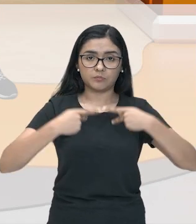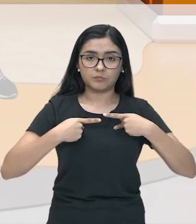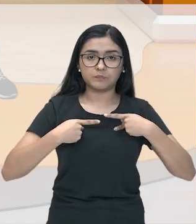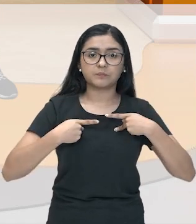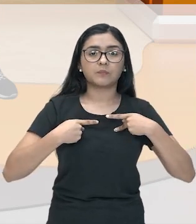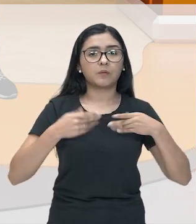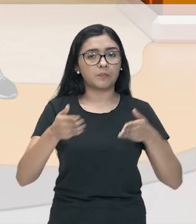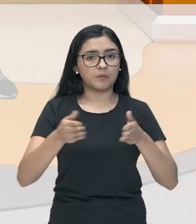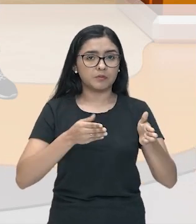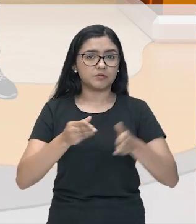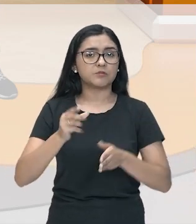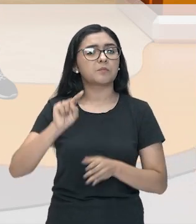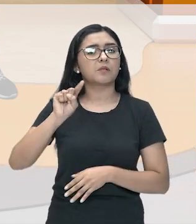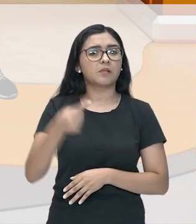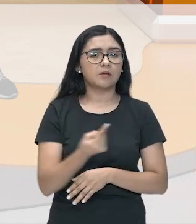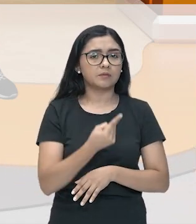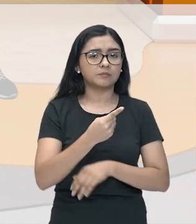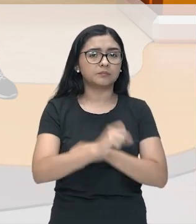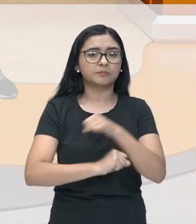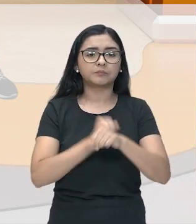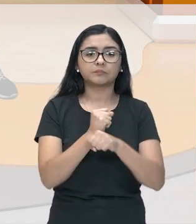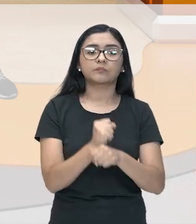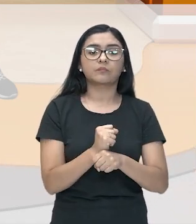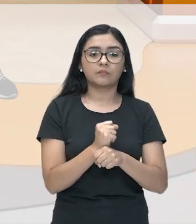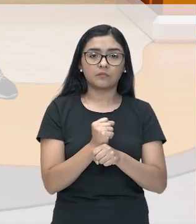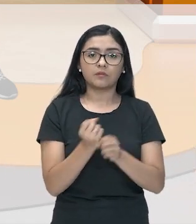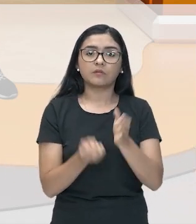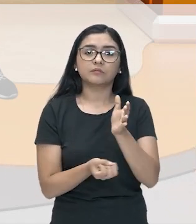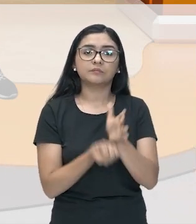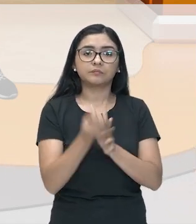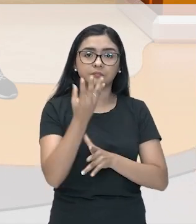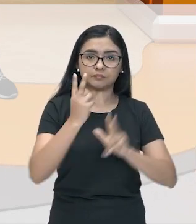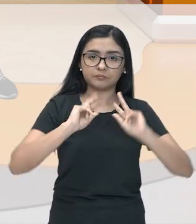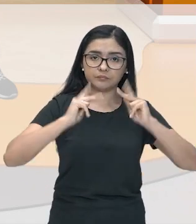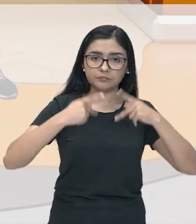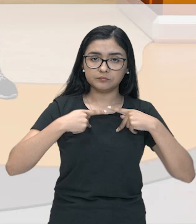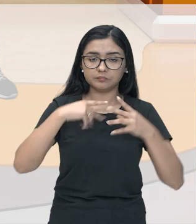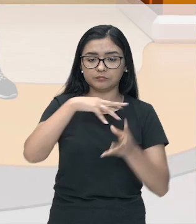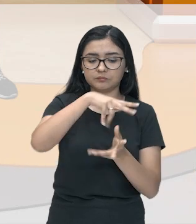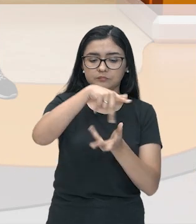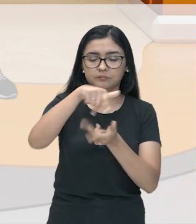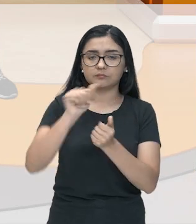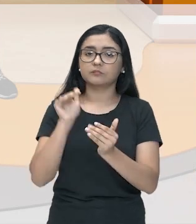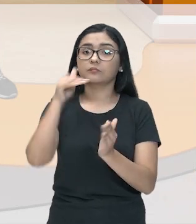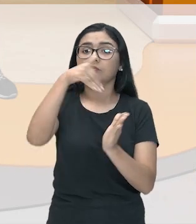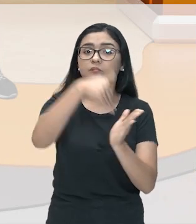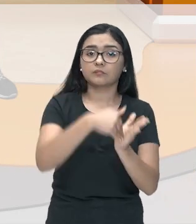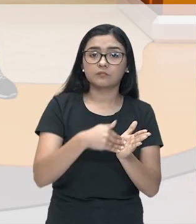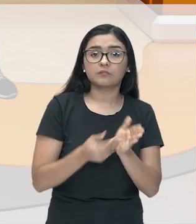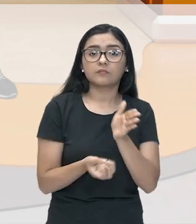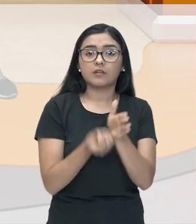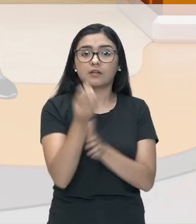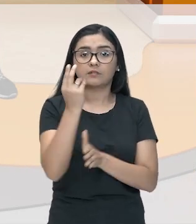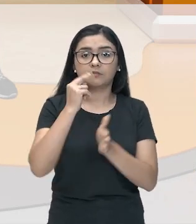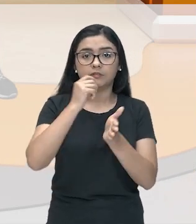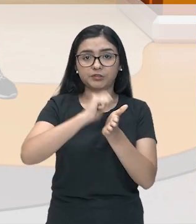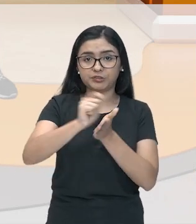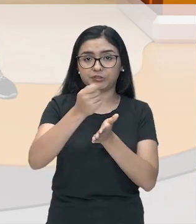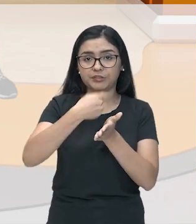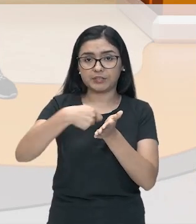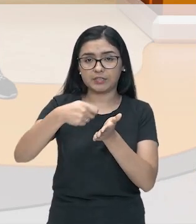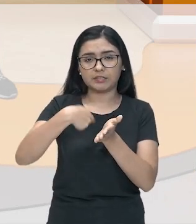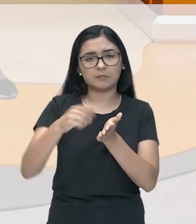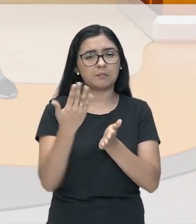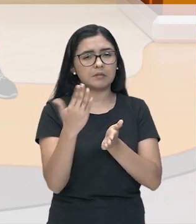milênios que se inicia com o surgimento da espécie humana na Terra até o surgimento da escrita,